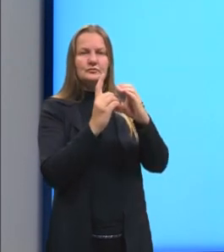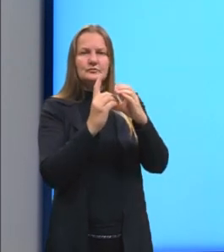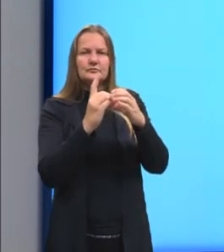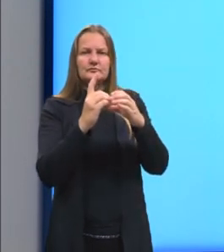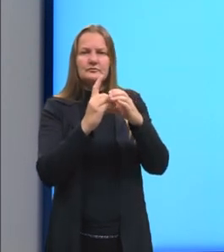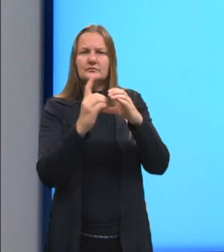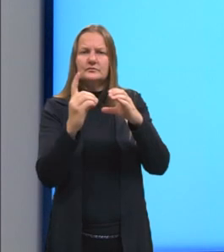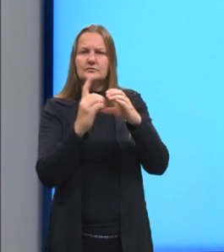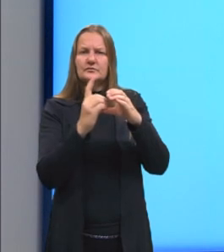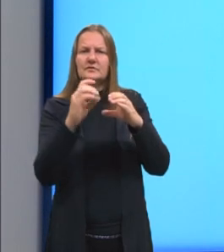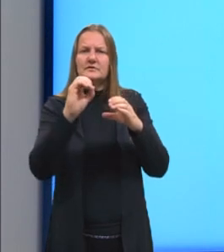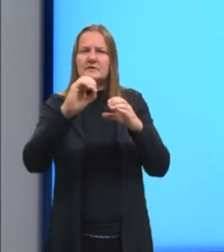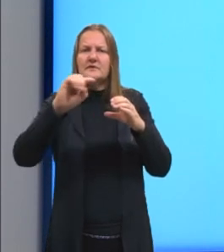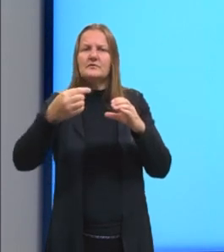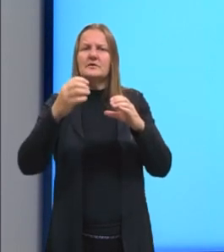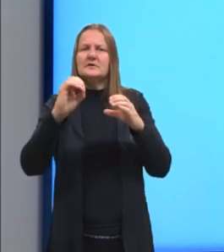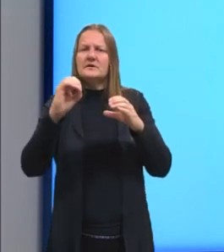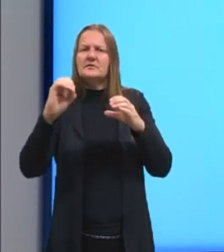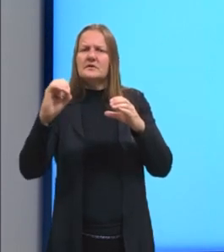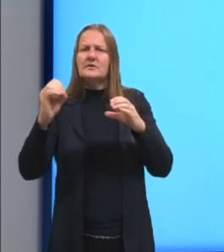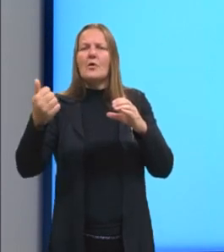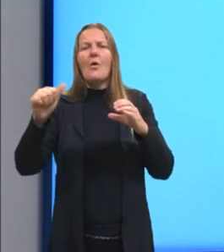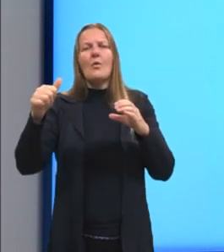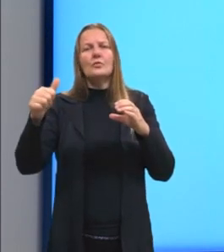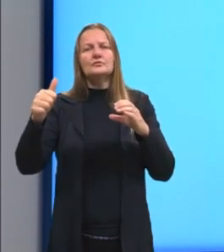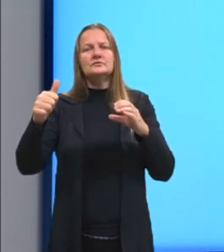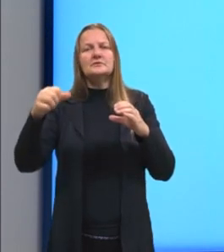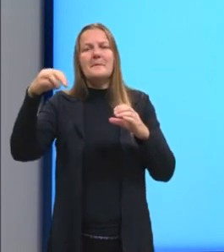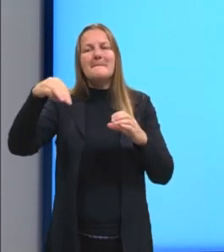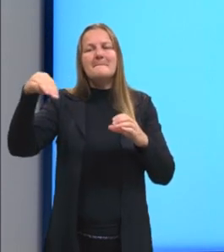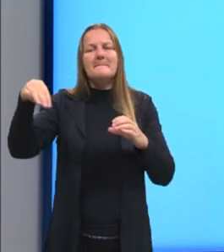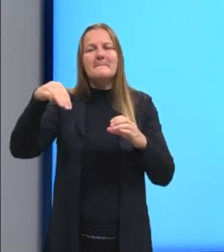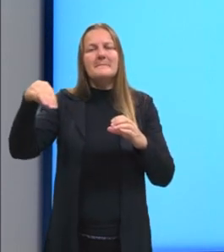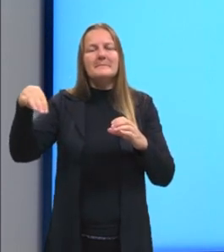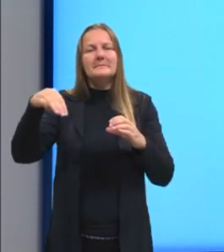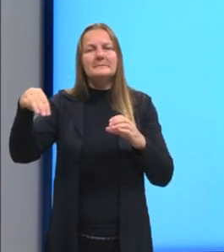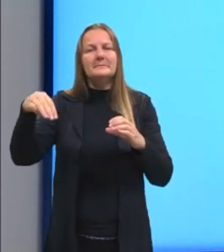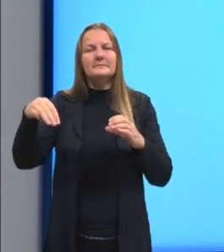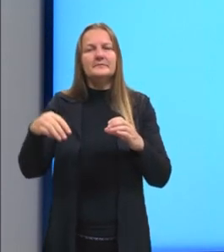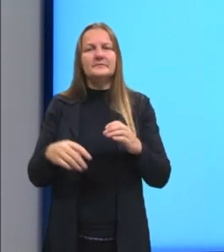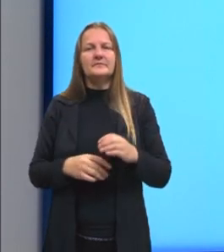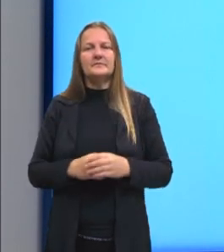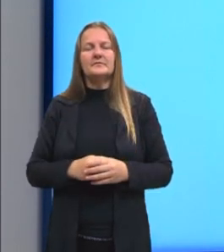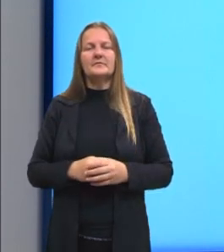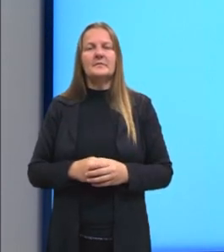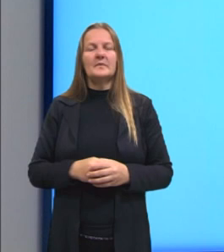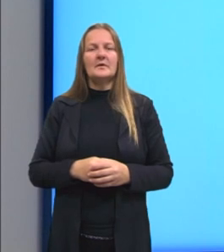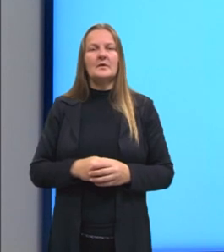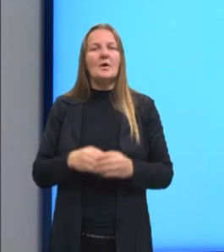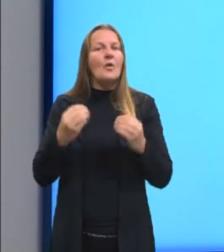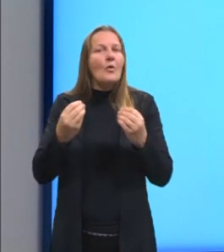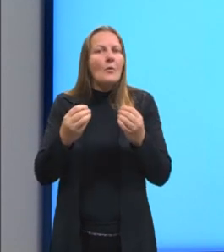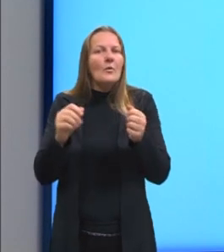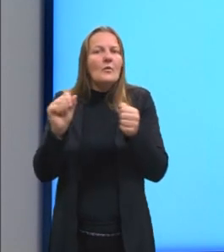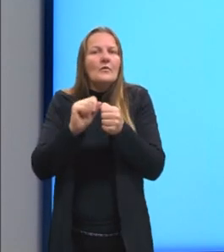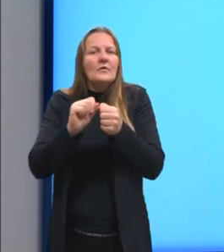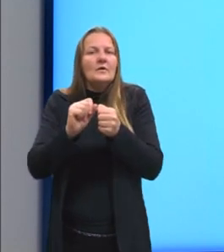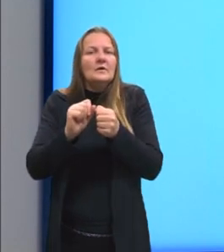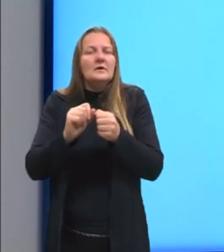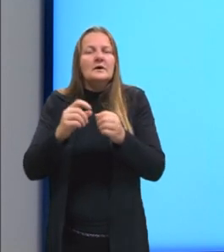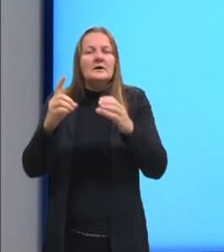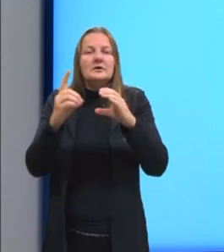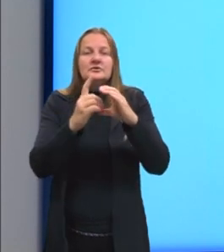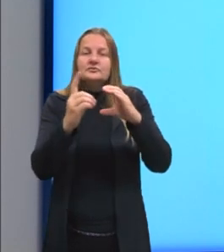,00011 milímetros. Em notação científica, o diâmetro